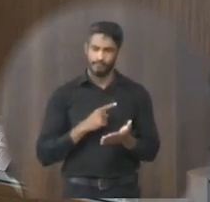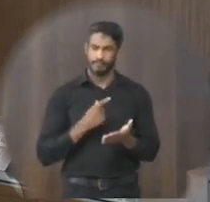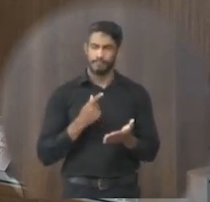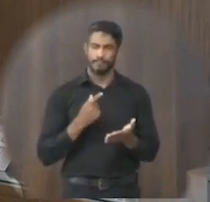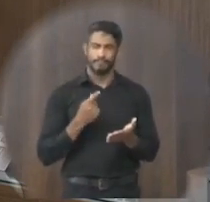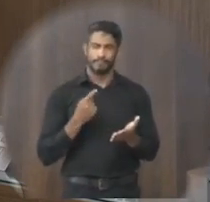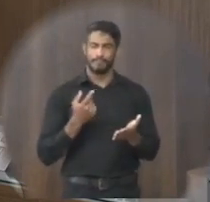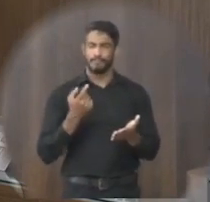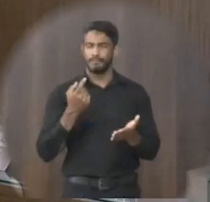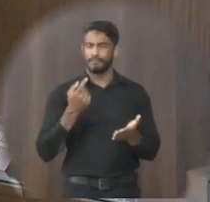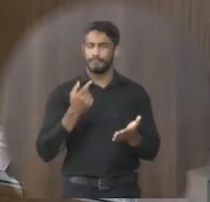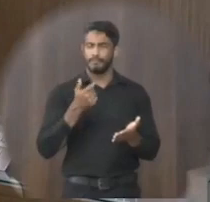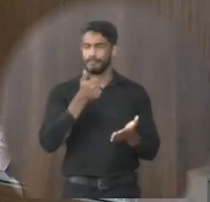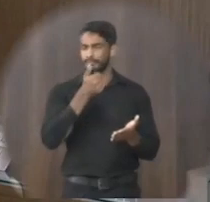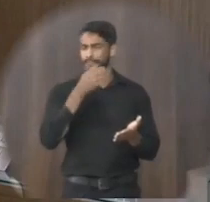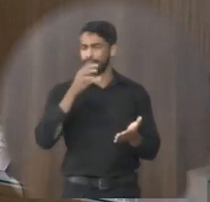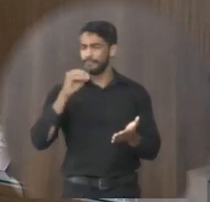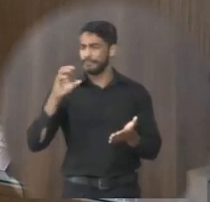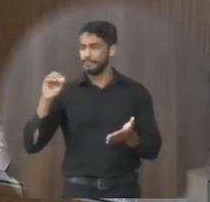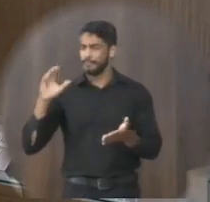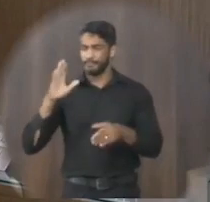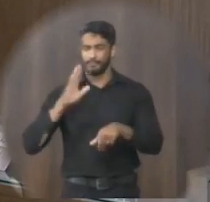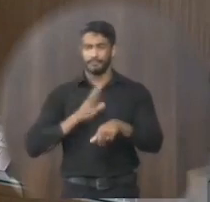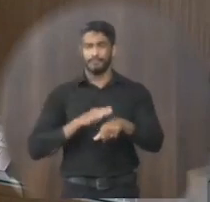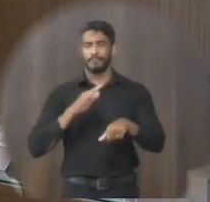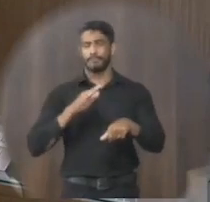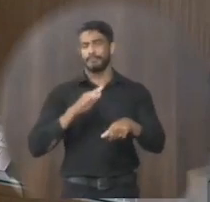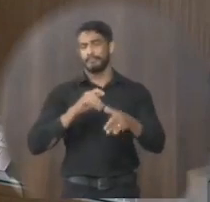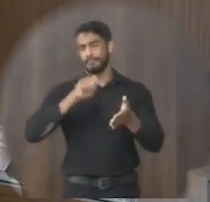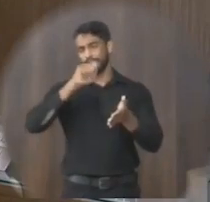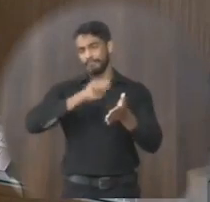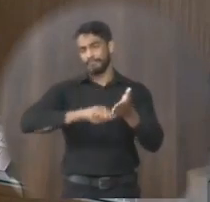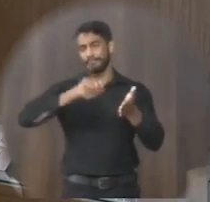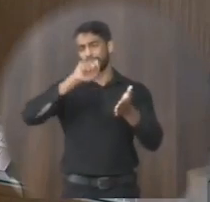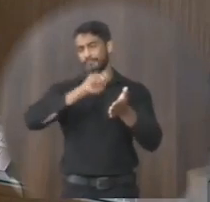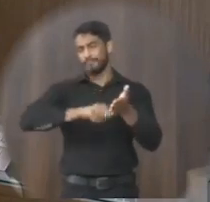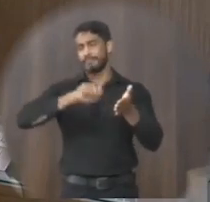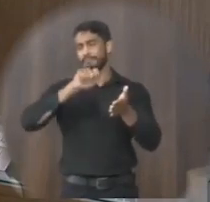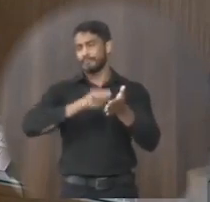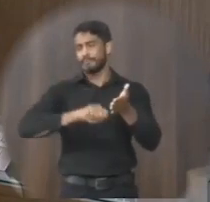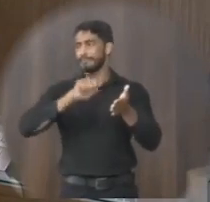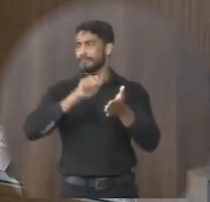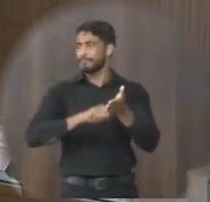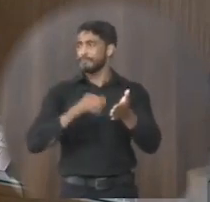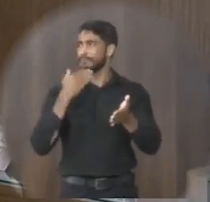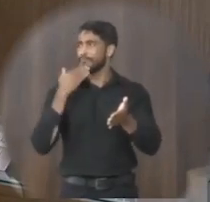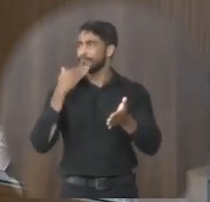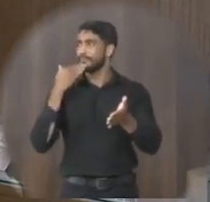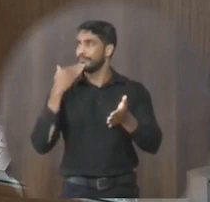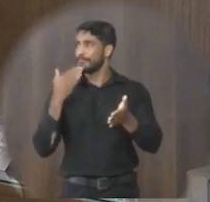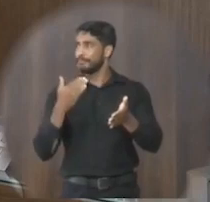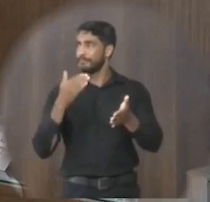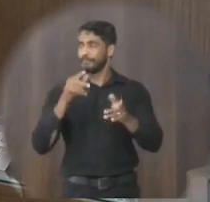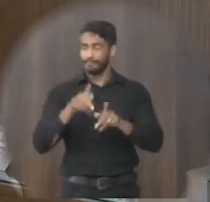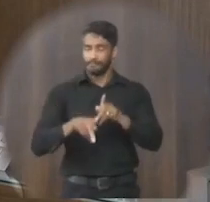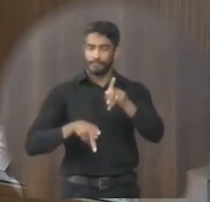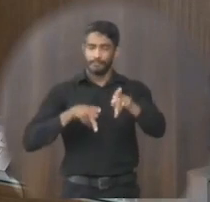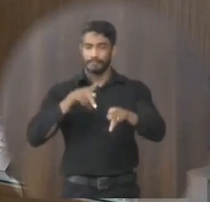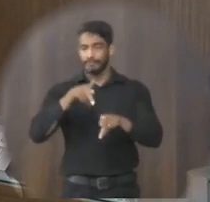assinaturas centenas de assinaturas que é uma solicitação é um clamor da